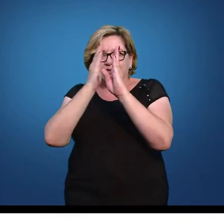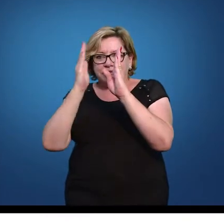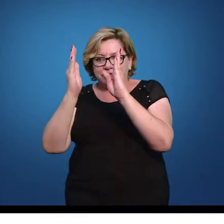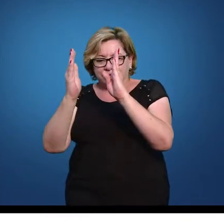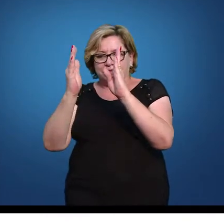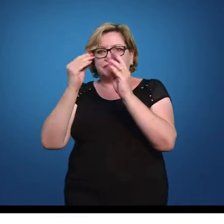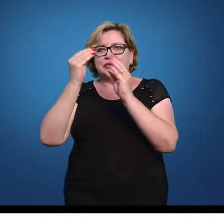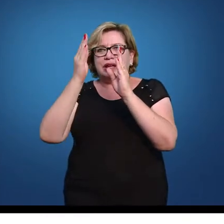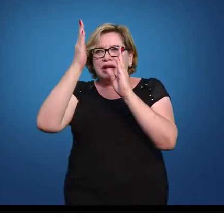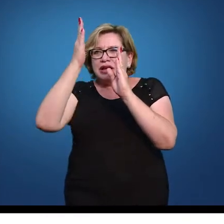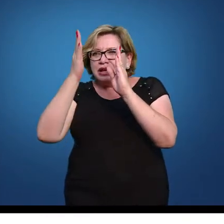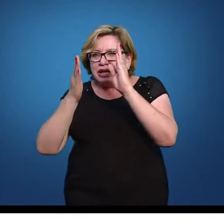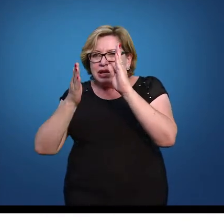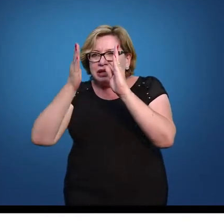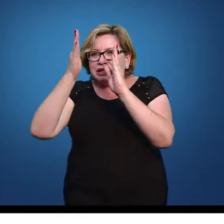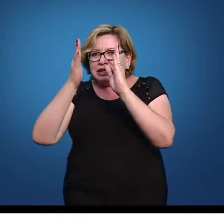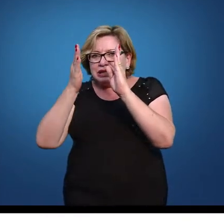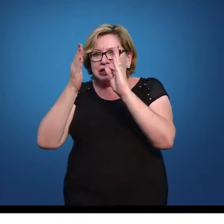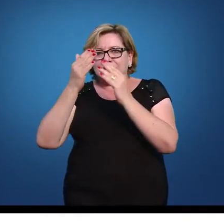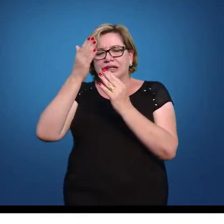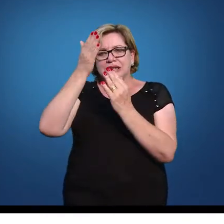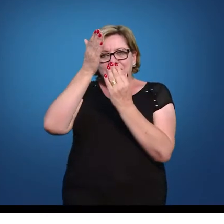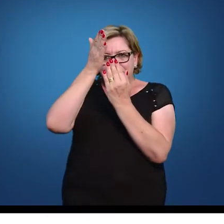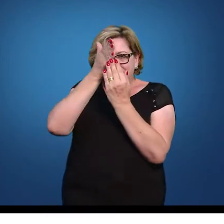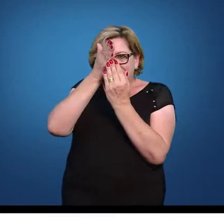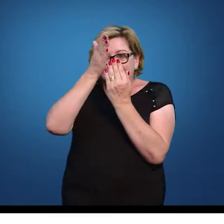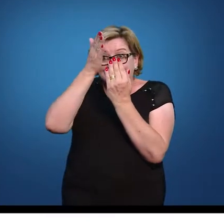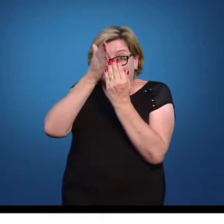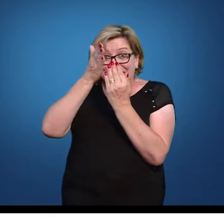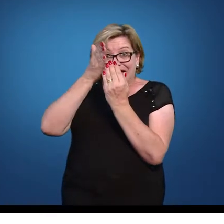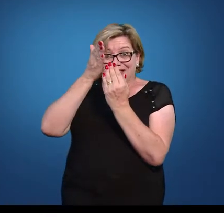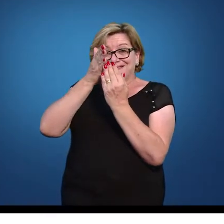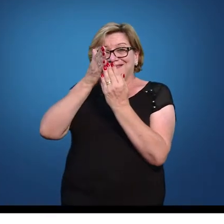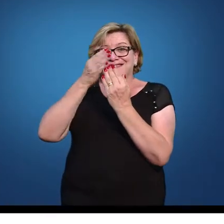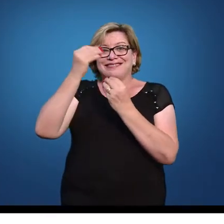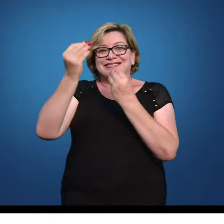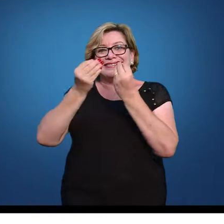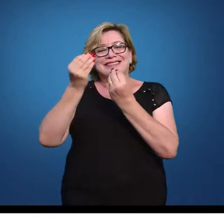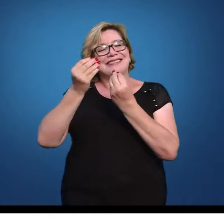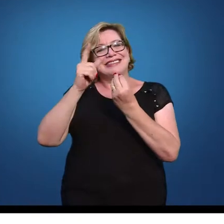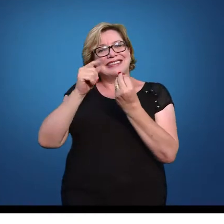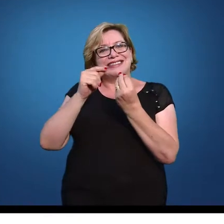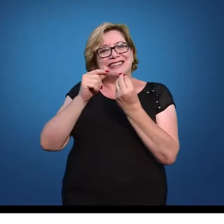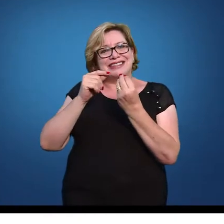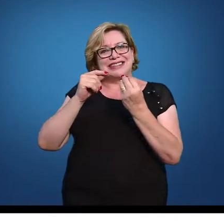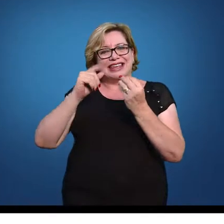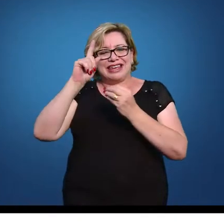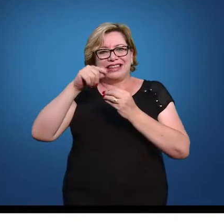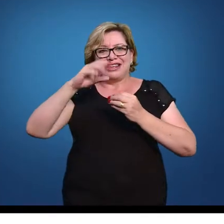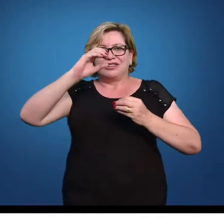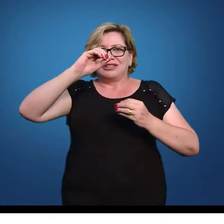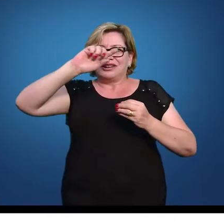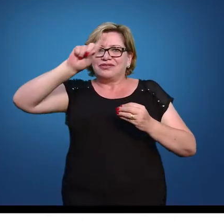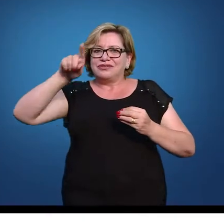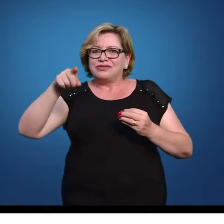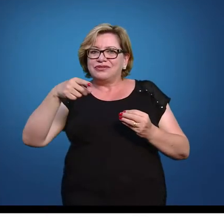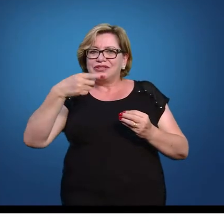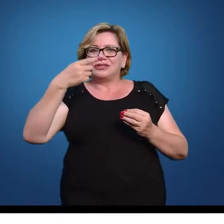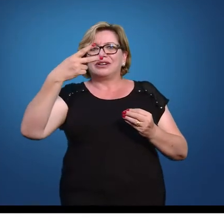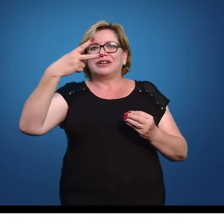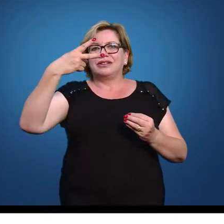da curva aqui, esse pedaço inteiro da curva aqui, daqui até o final, ele corresponde a 0